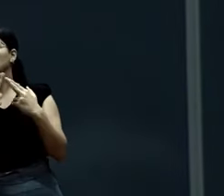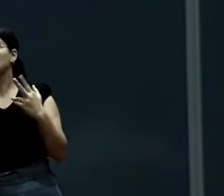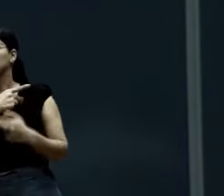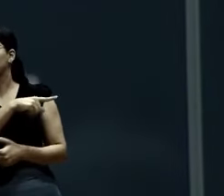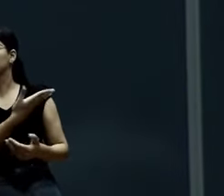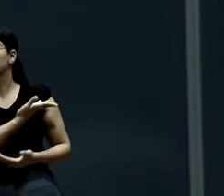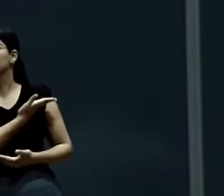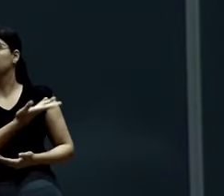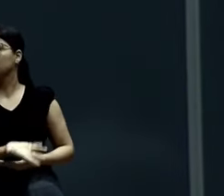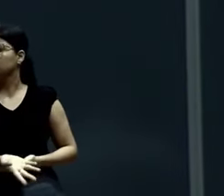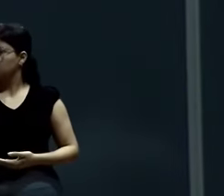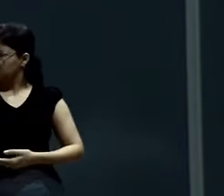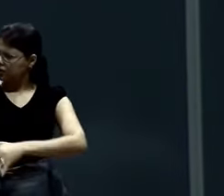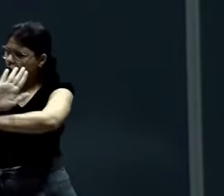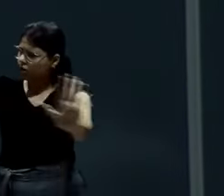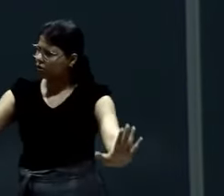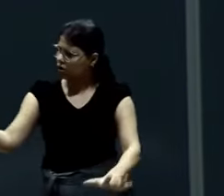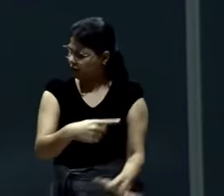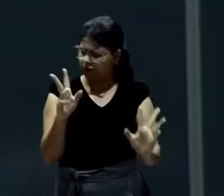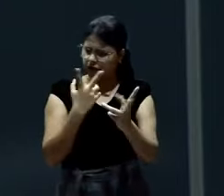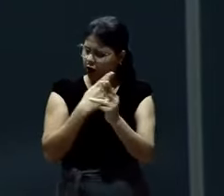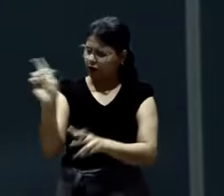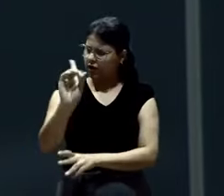Porque eu não blindo. Esse que está do meu lado.